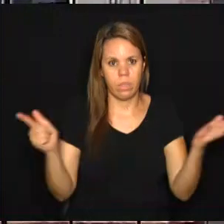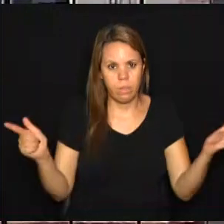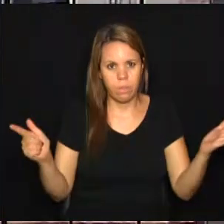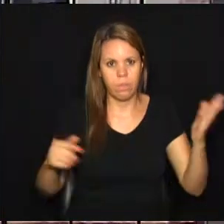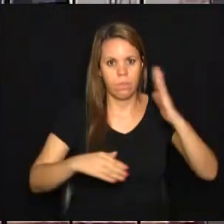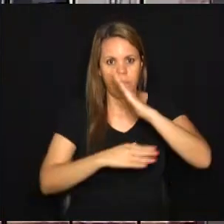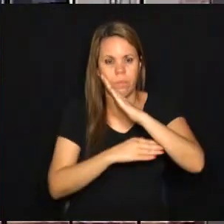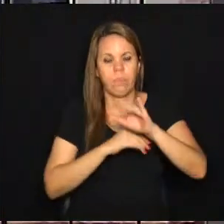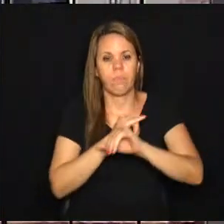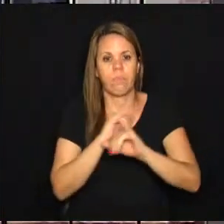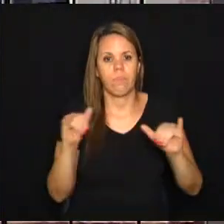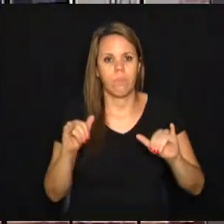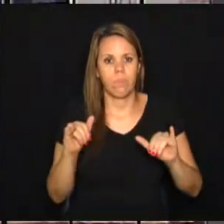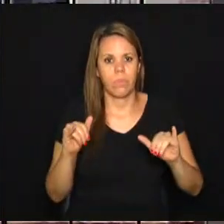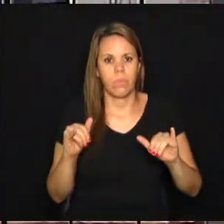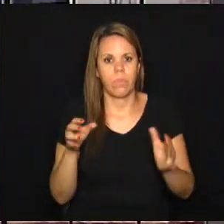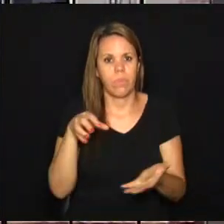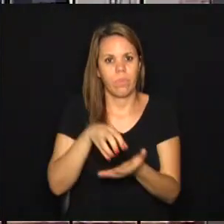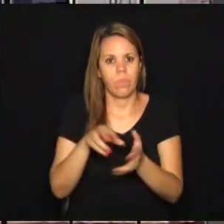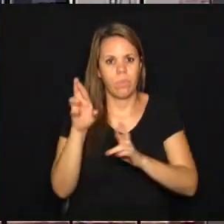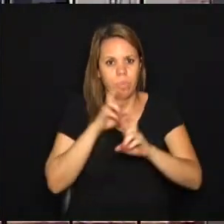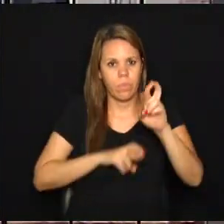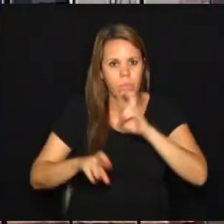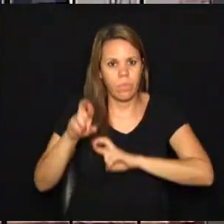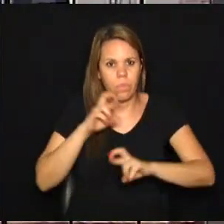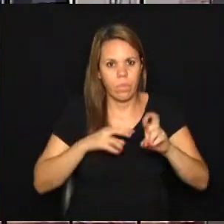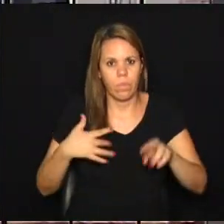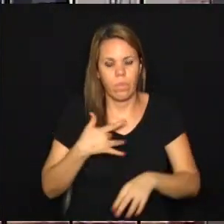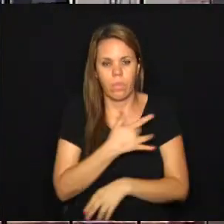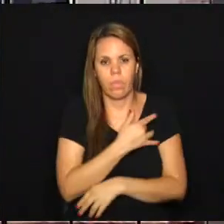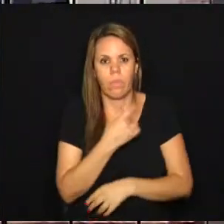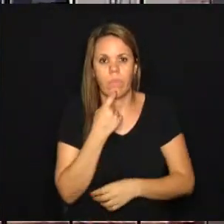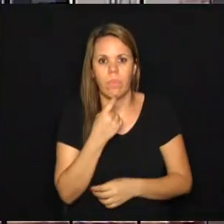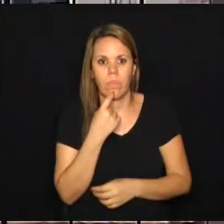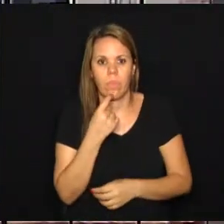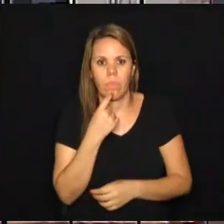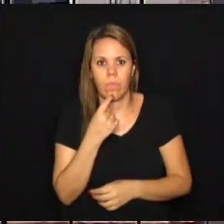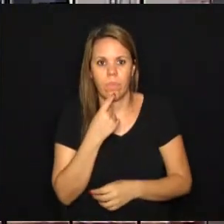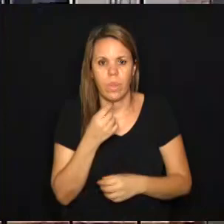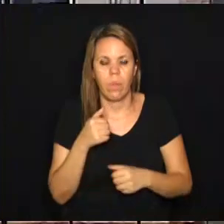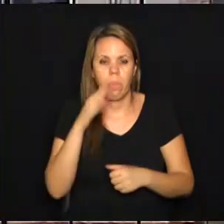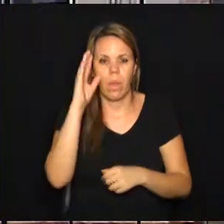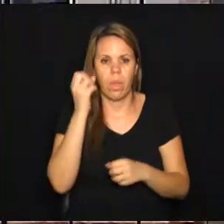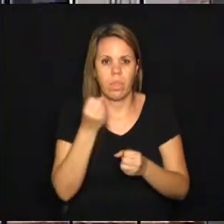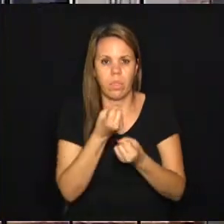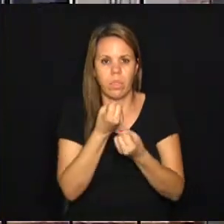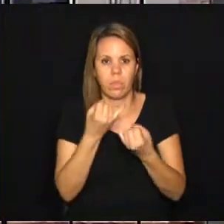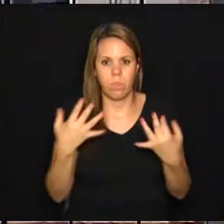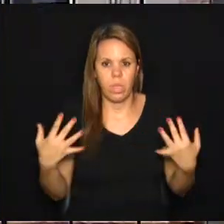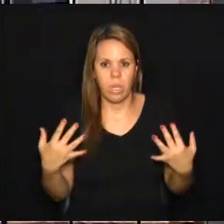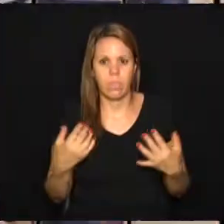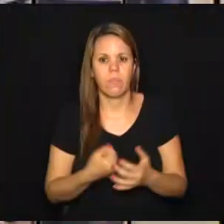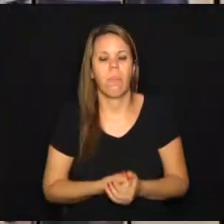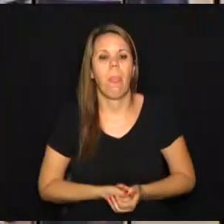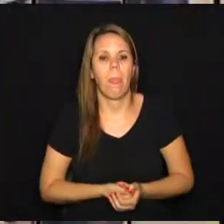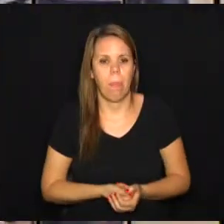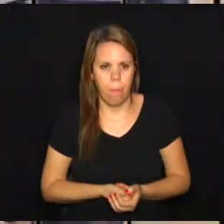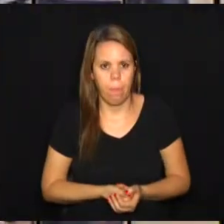Notícia com o Departamento de Vigilância em Saúde de Campinas para te dar mais informação, tá certo?